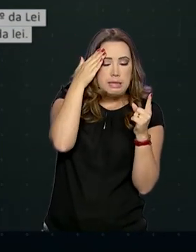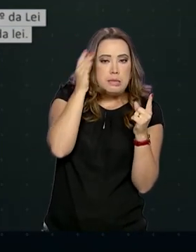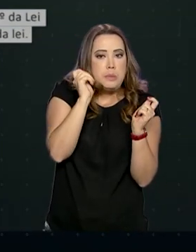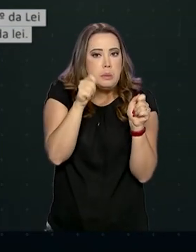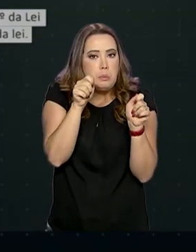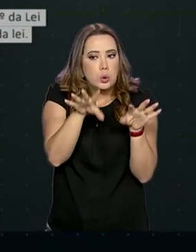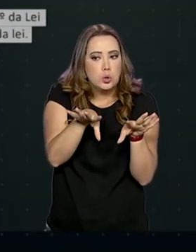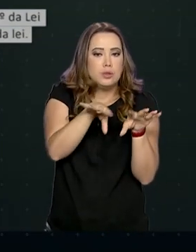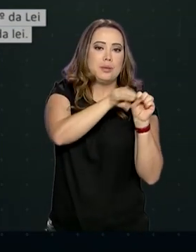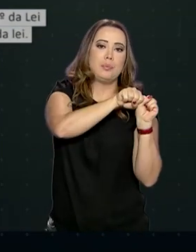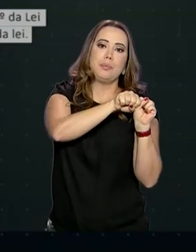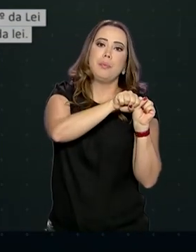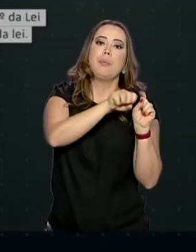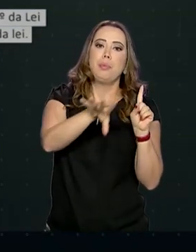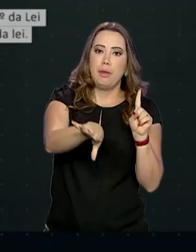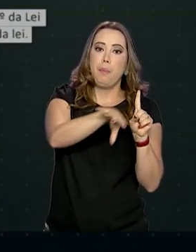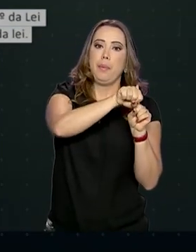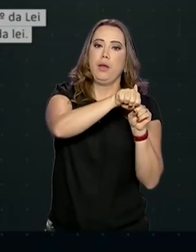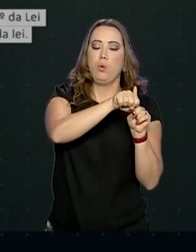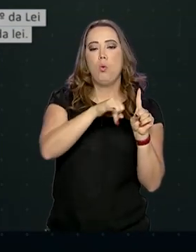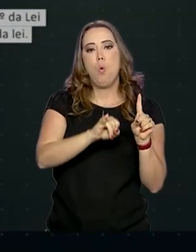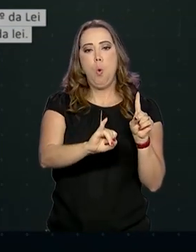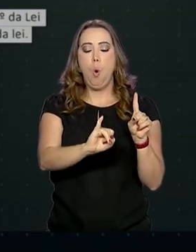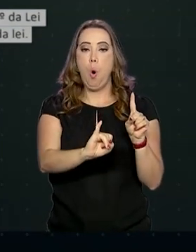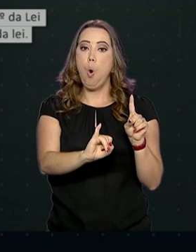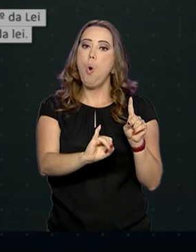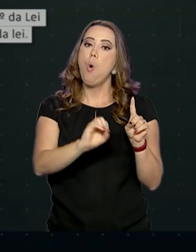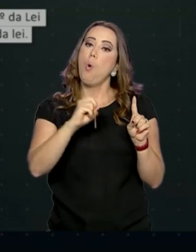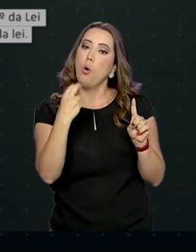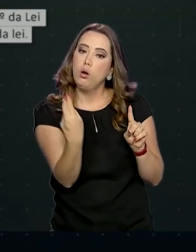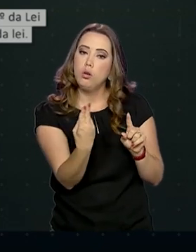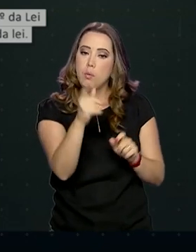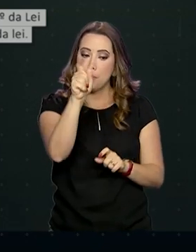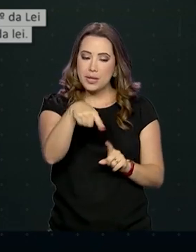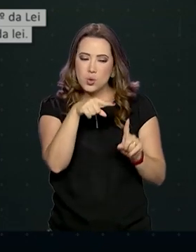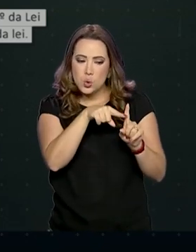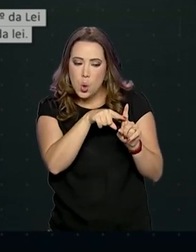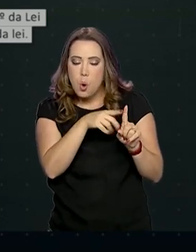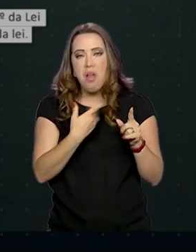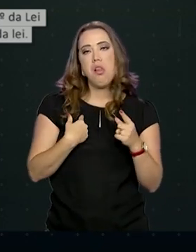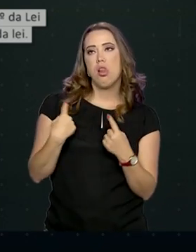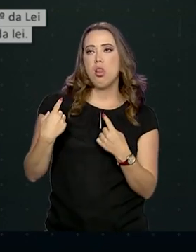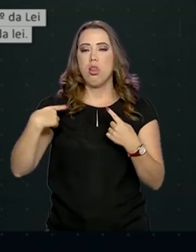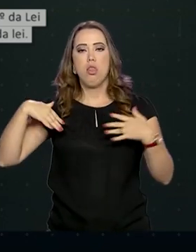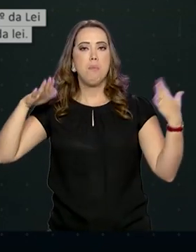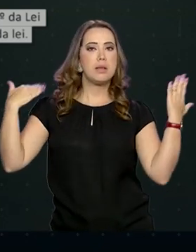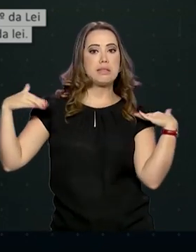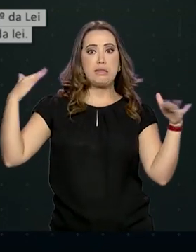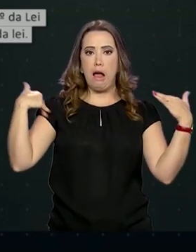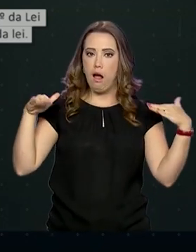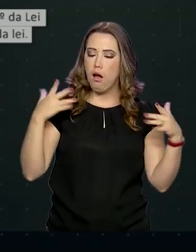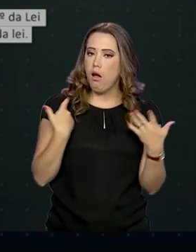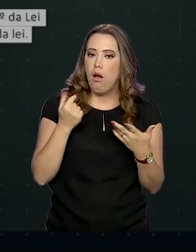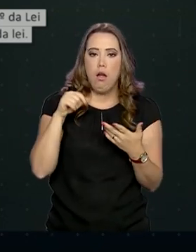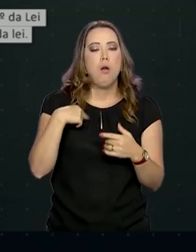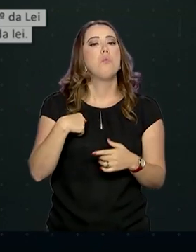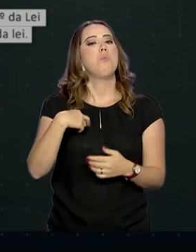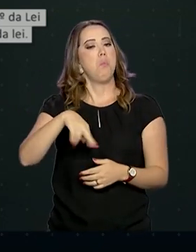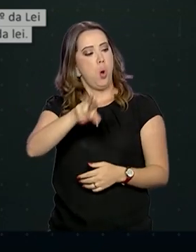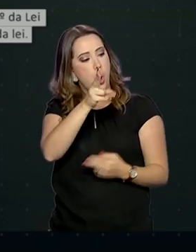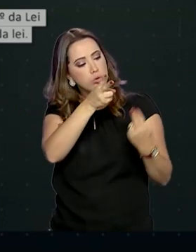pela Covid-19. Caso contrário, os agentes infratores podem ser responsabilizados de forma civil,